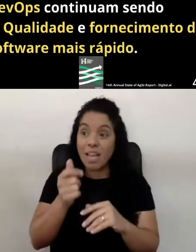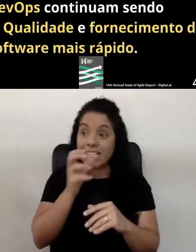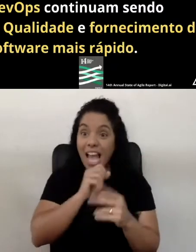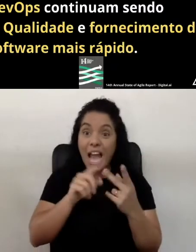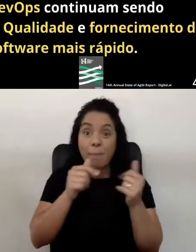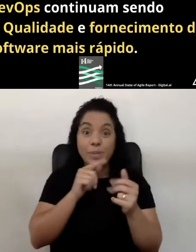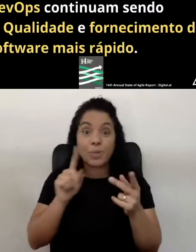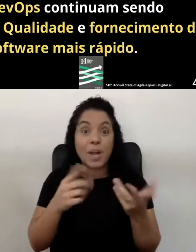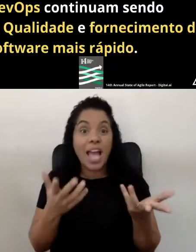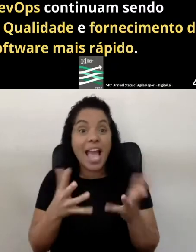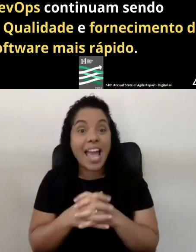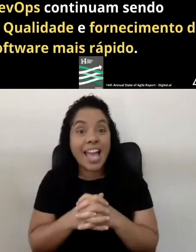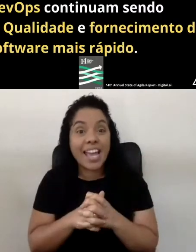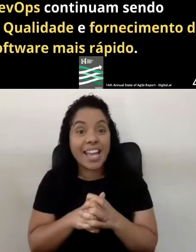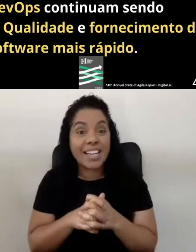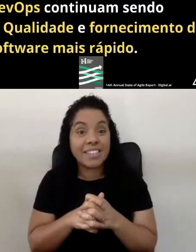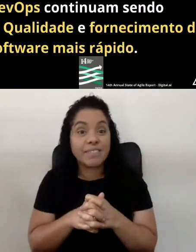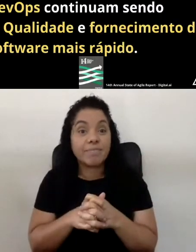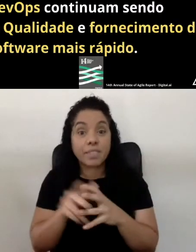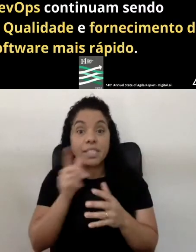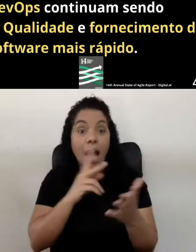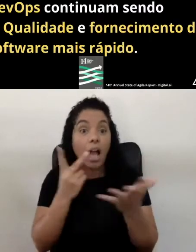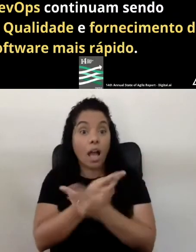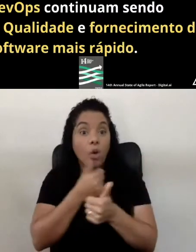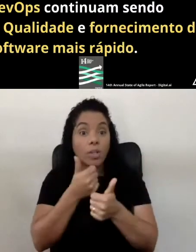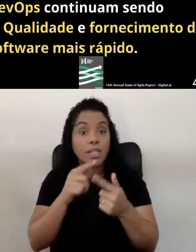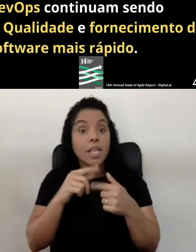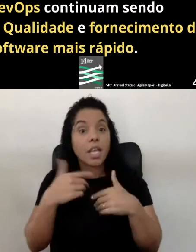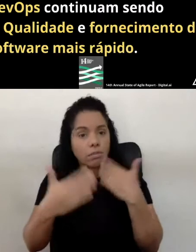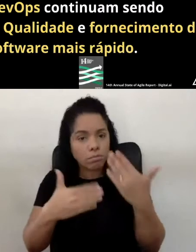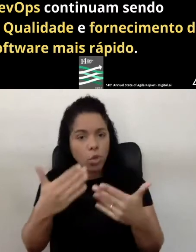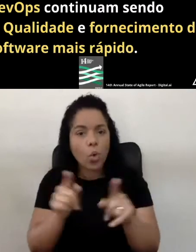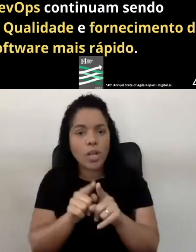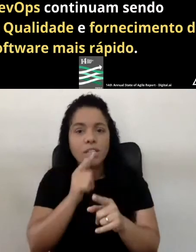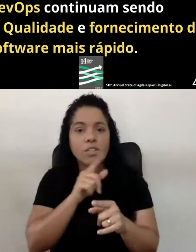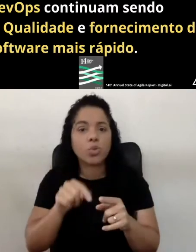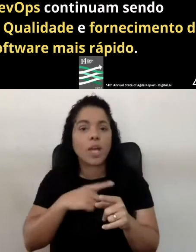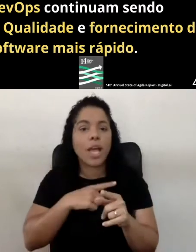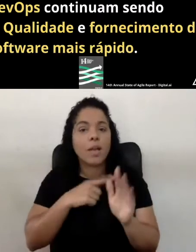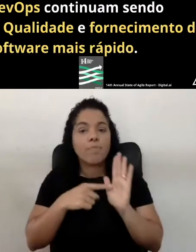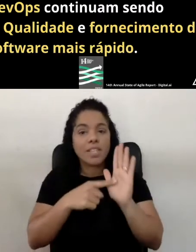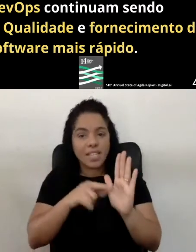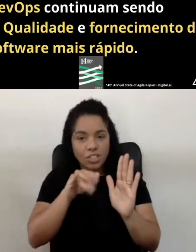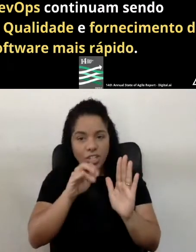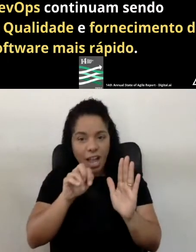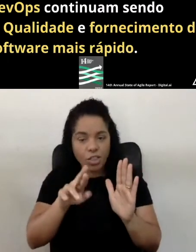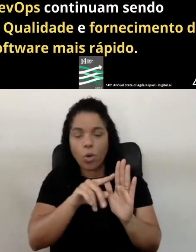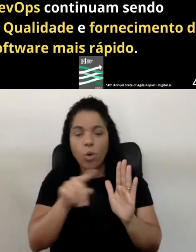é, se está acontecendo, e com isso é um dos indicadores que